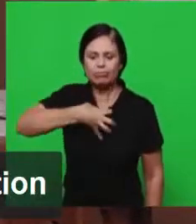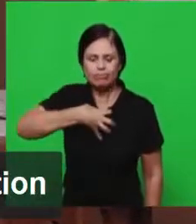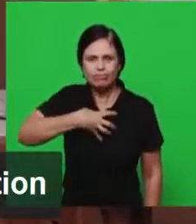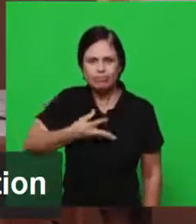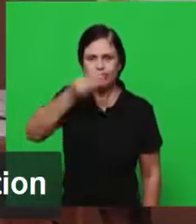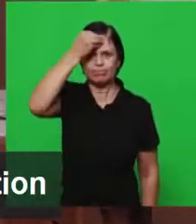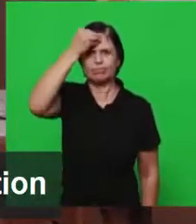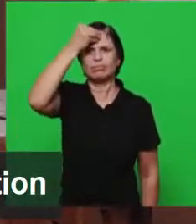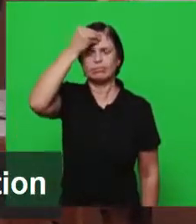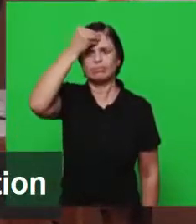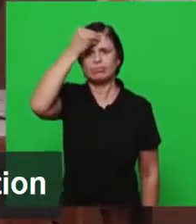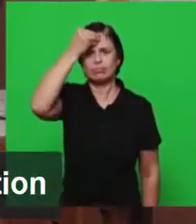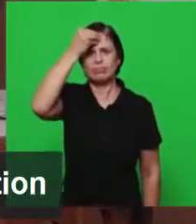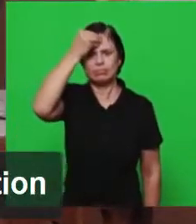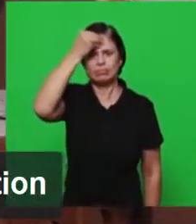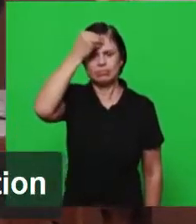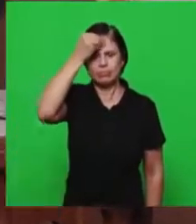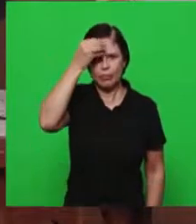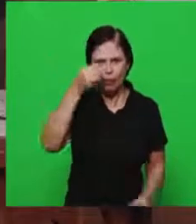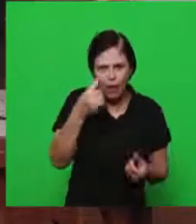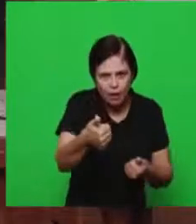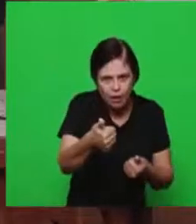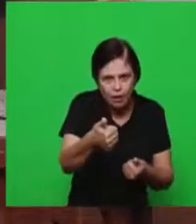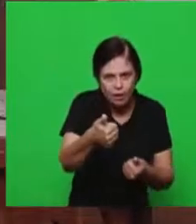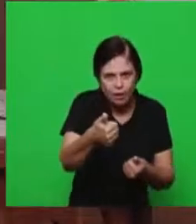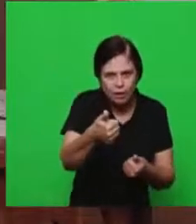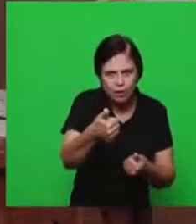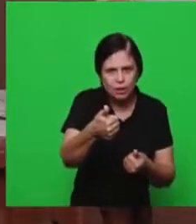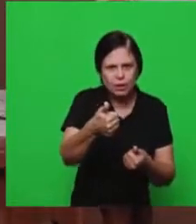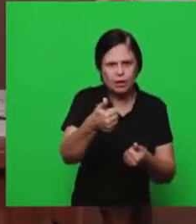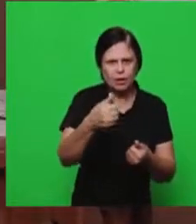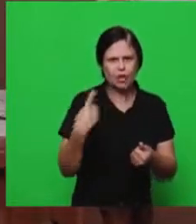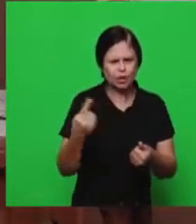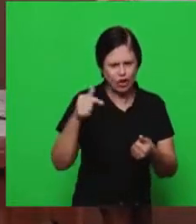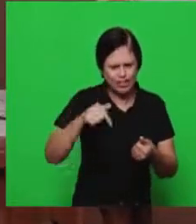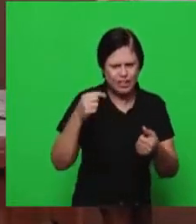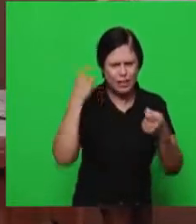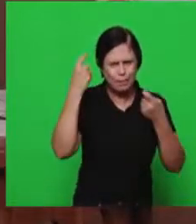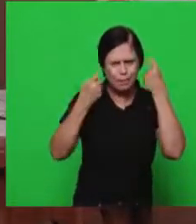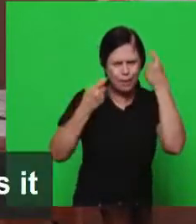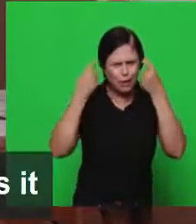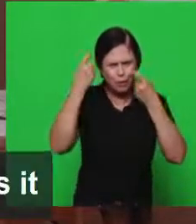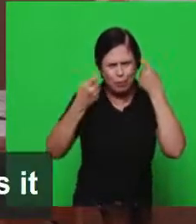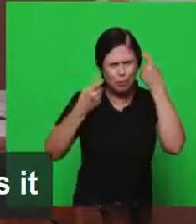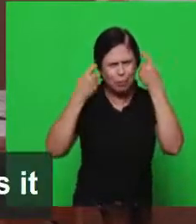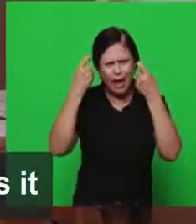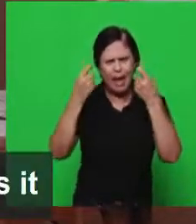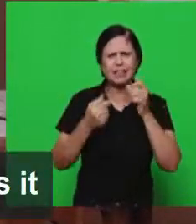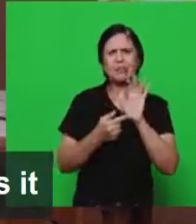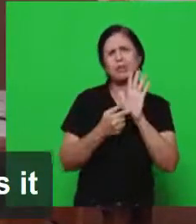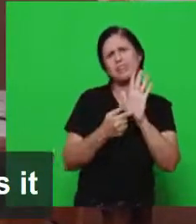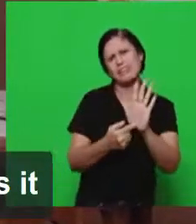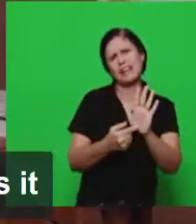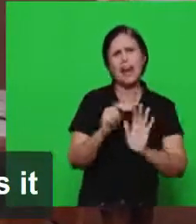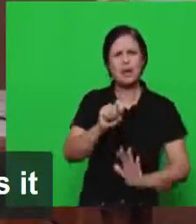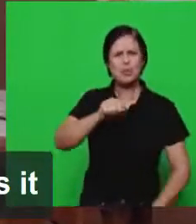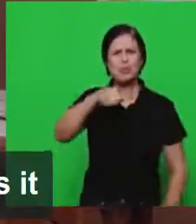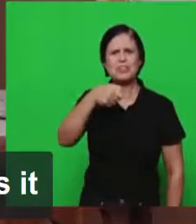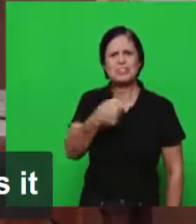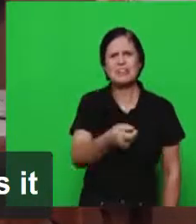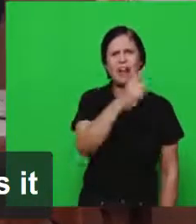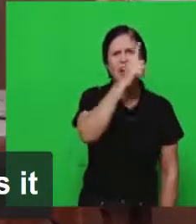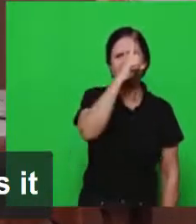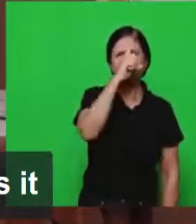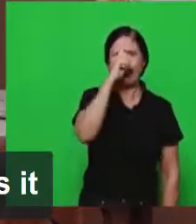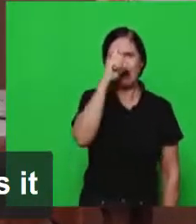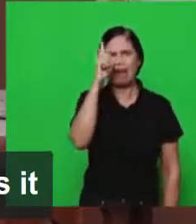Apocalipse entrar em revelação nós estamos aqui preocupados em falar sobre o sinal da besta 666